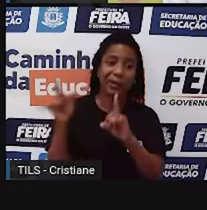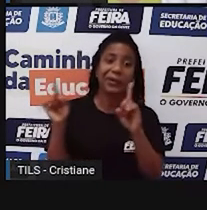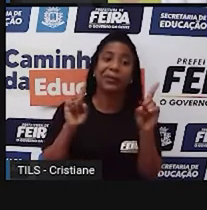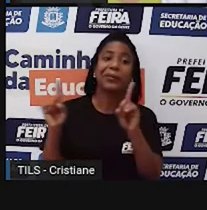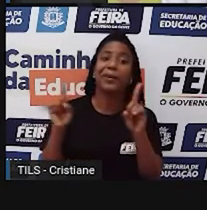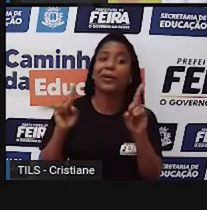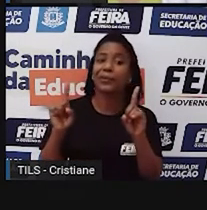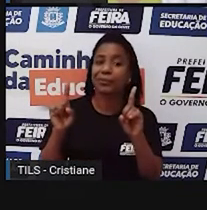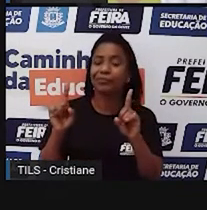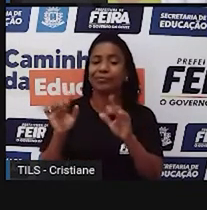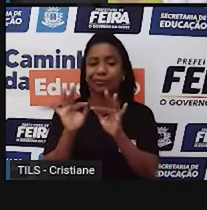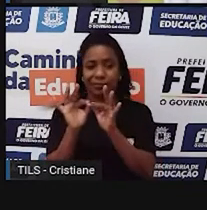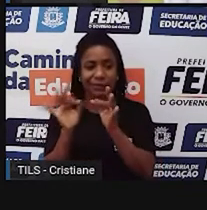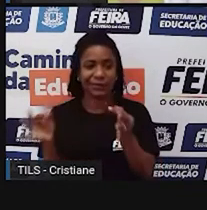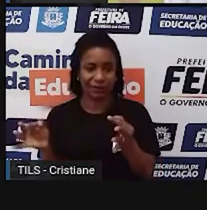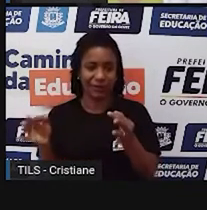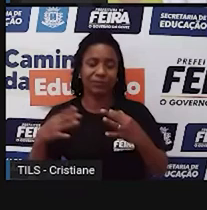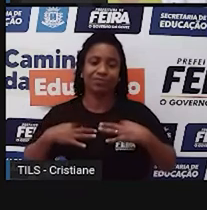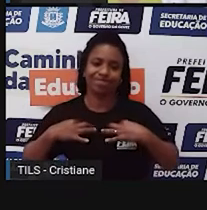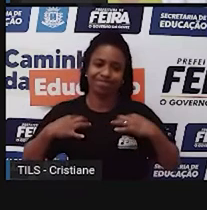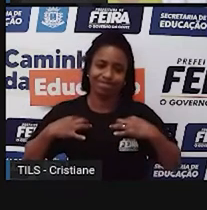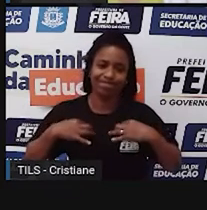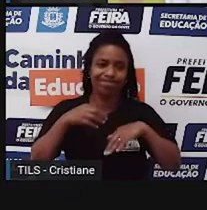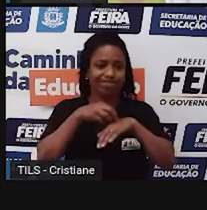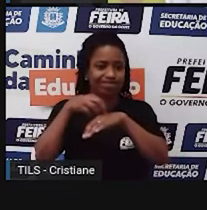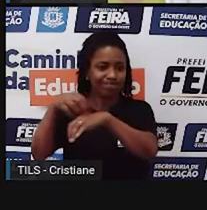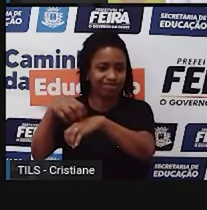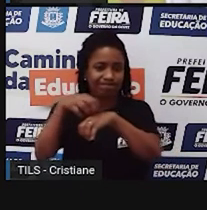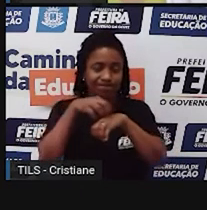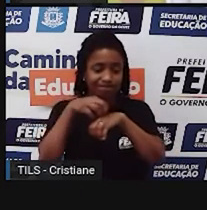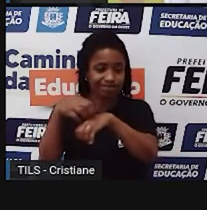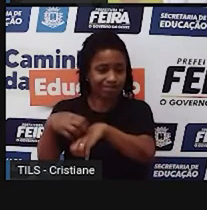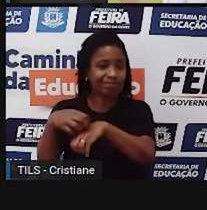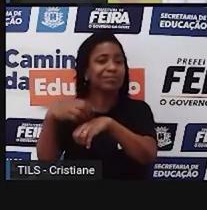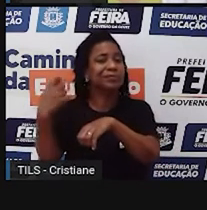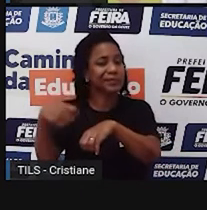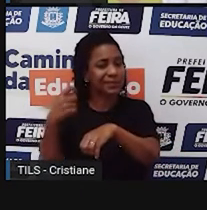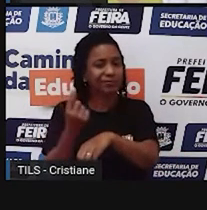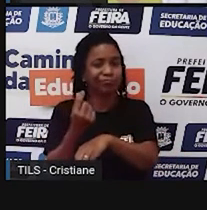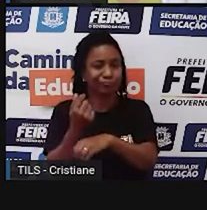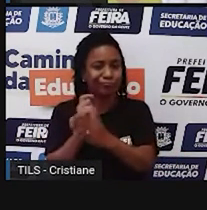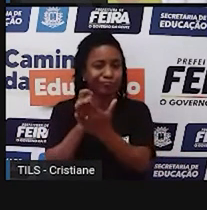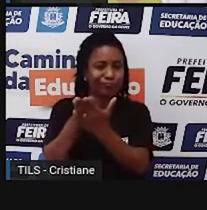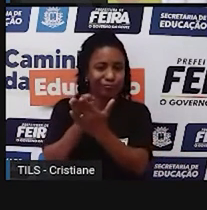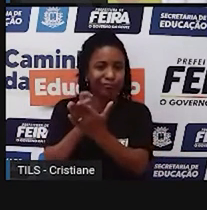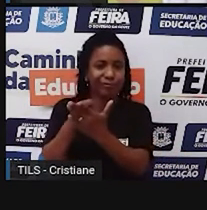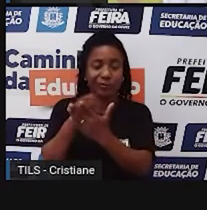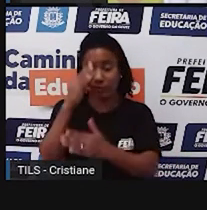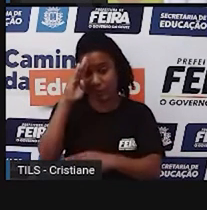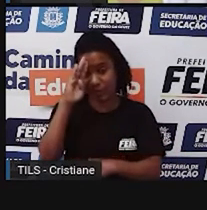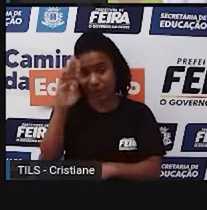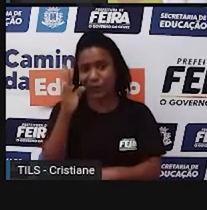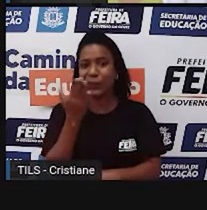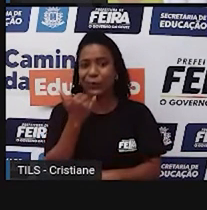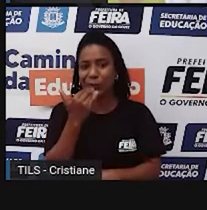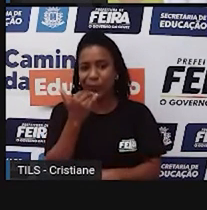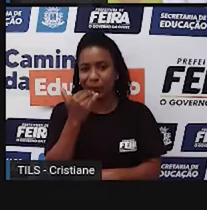comer, o se transportar, o se vestir, que são necessidades mais básicas, você vai dar prioridade primeiro. E aí